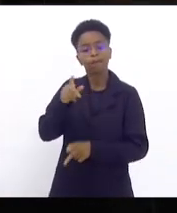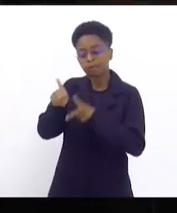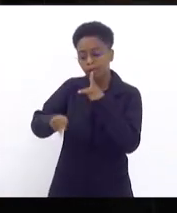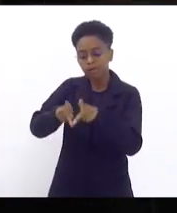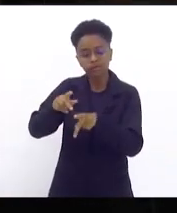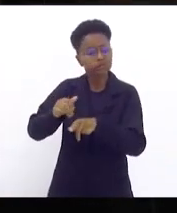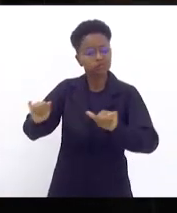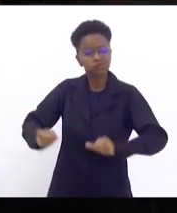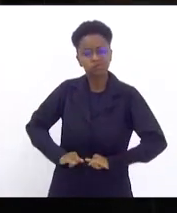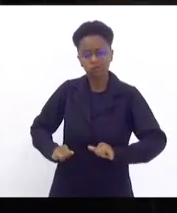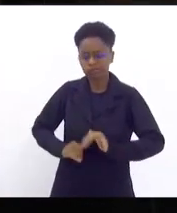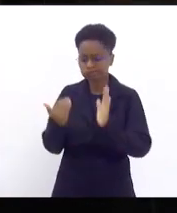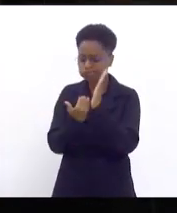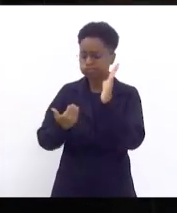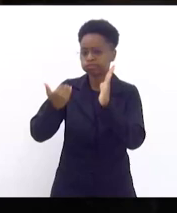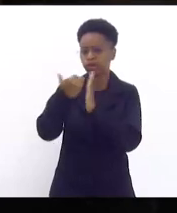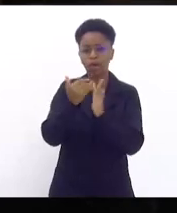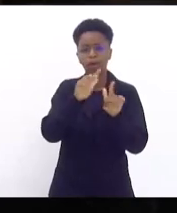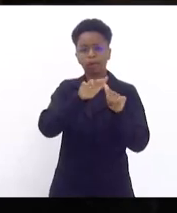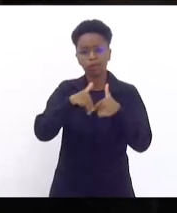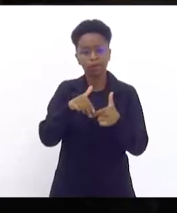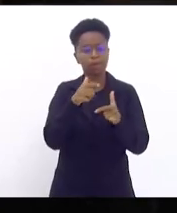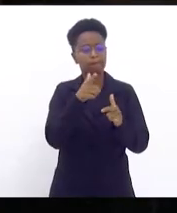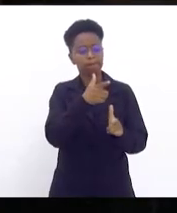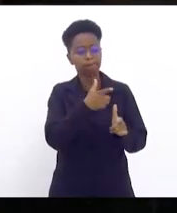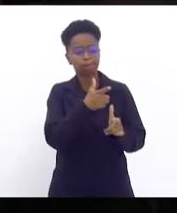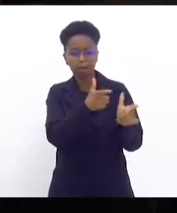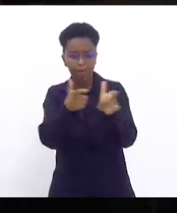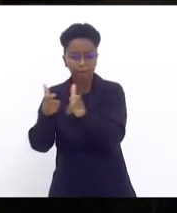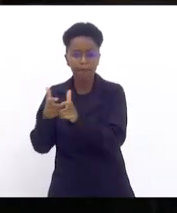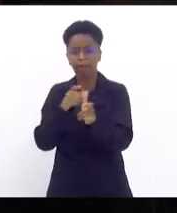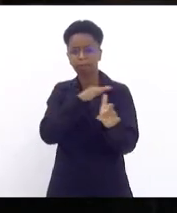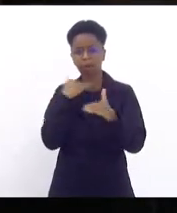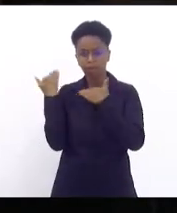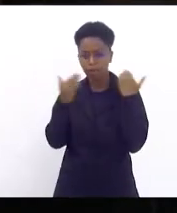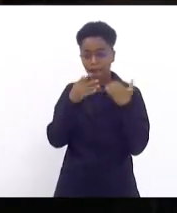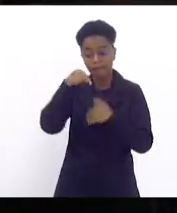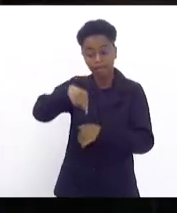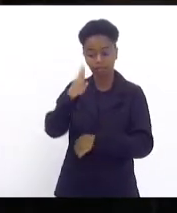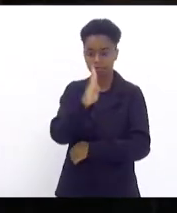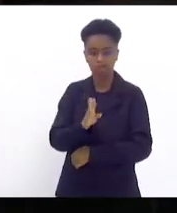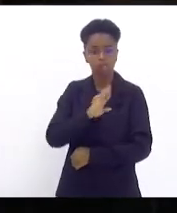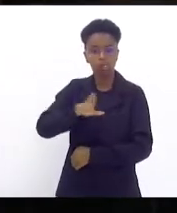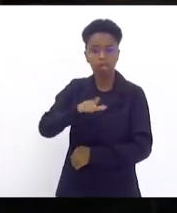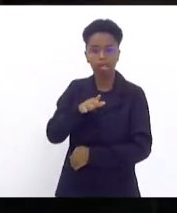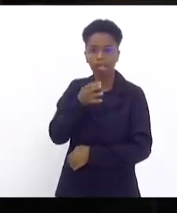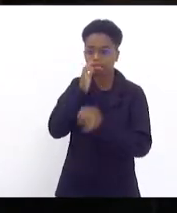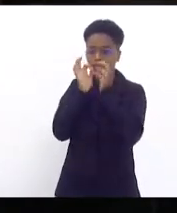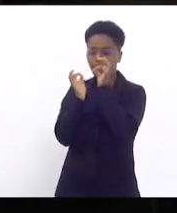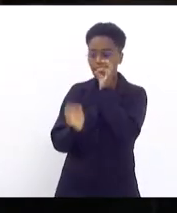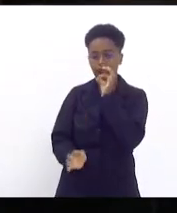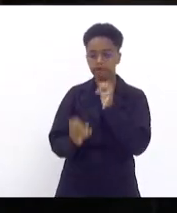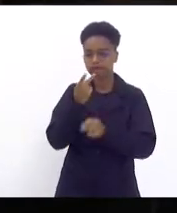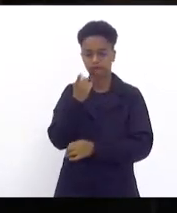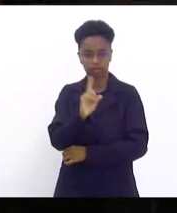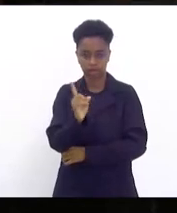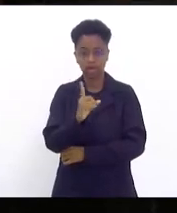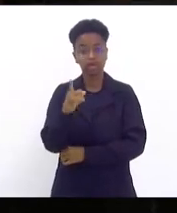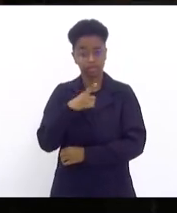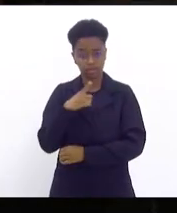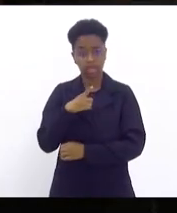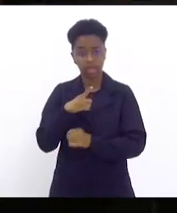mais sofre com assassinatos no país. e isso, gente, não é da boca para fora. Isso é demonstrado pelas